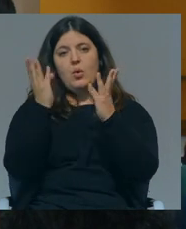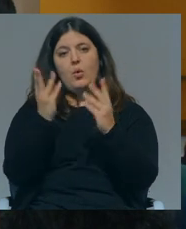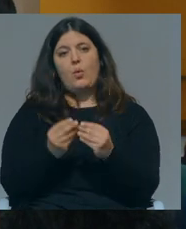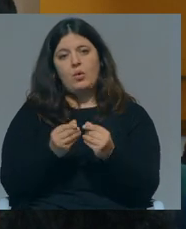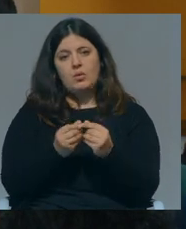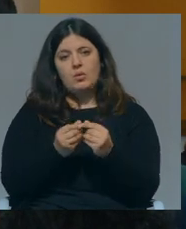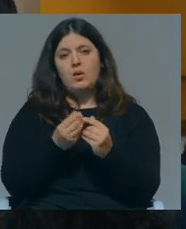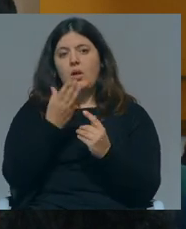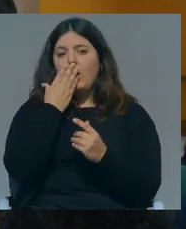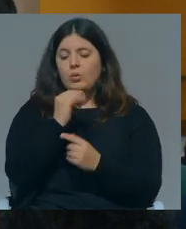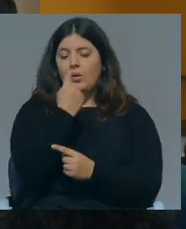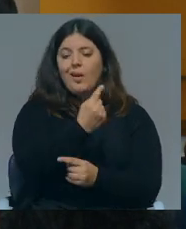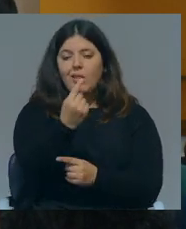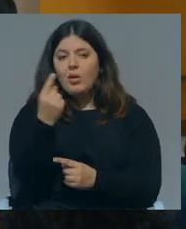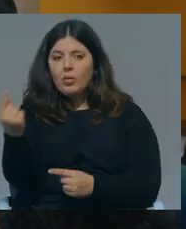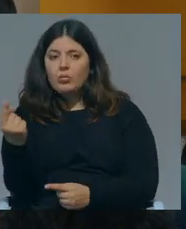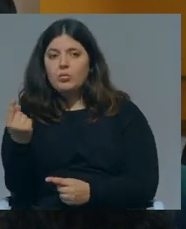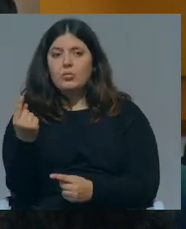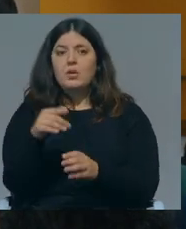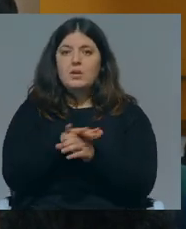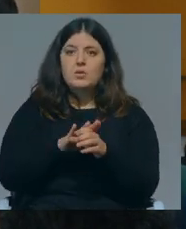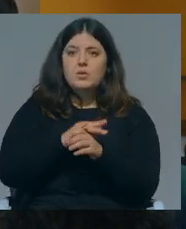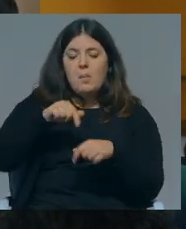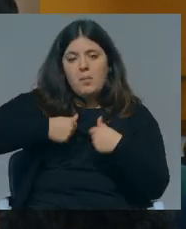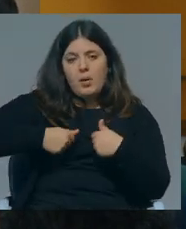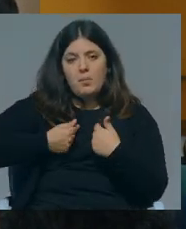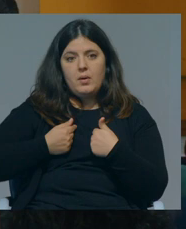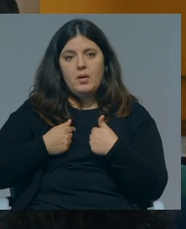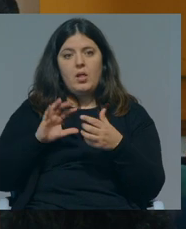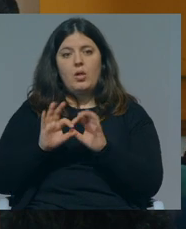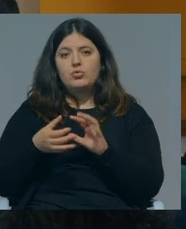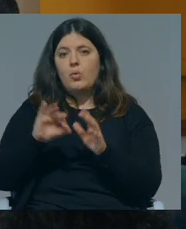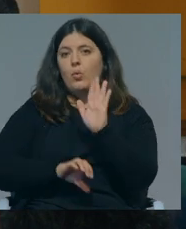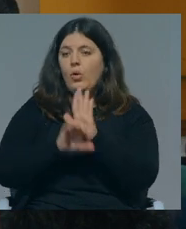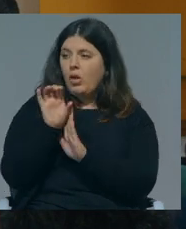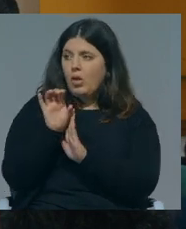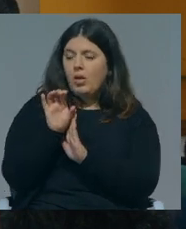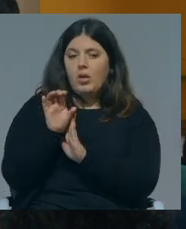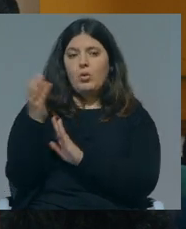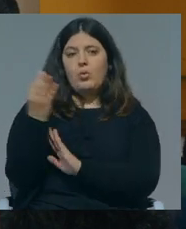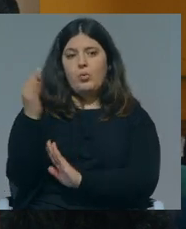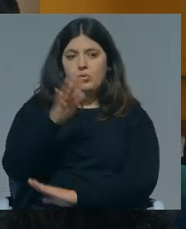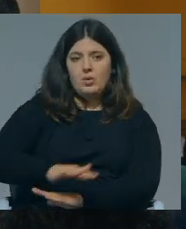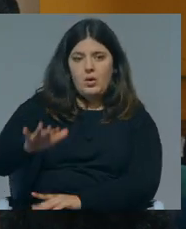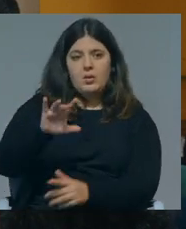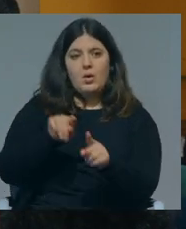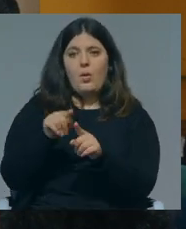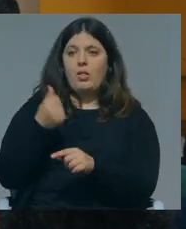com cada um igual para cada um o nosso contexto de sua história não está sendo do bom losto ou